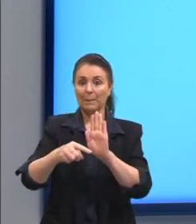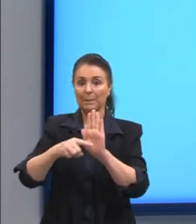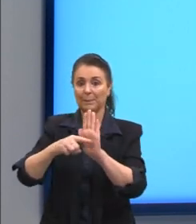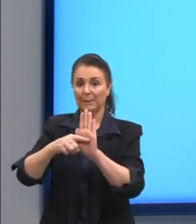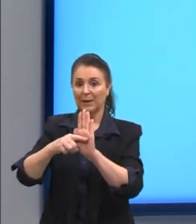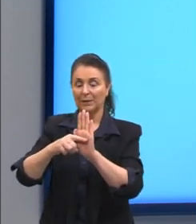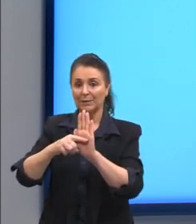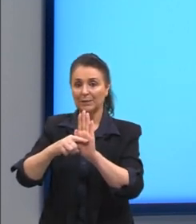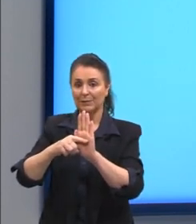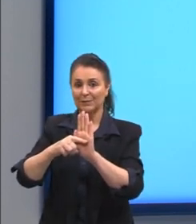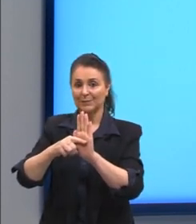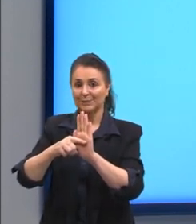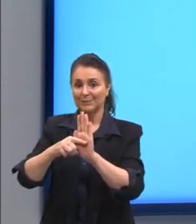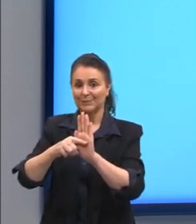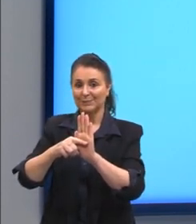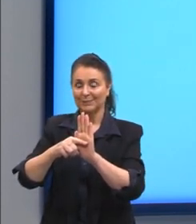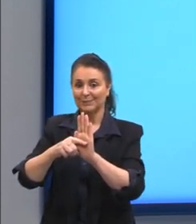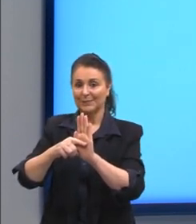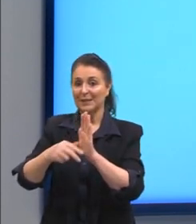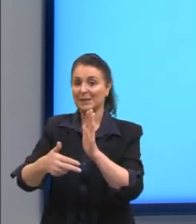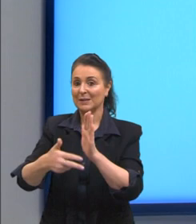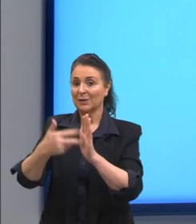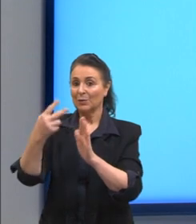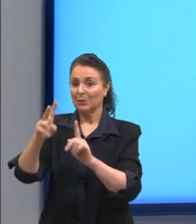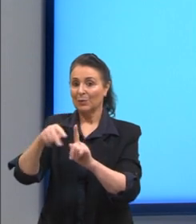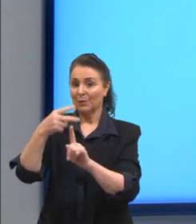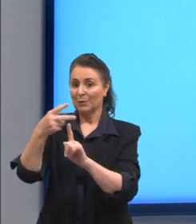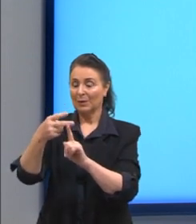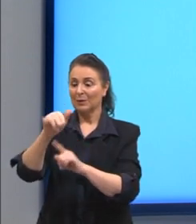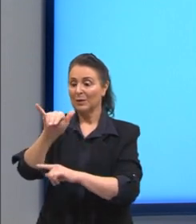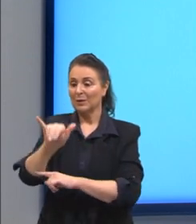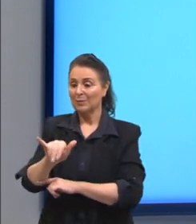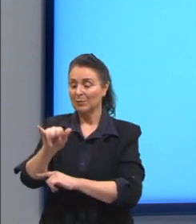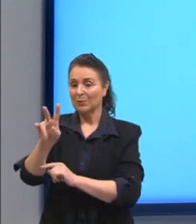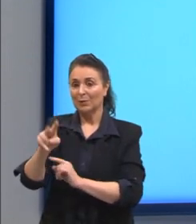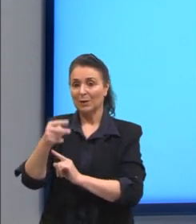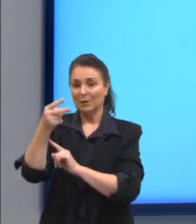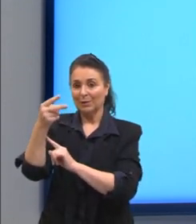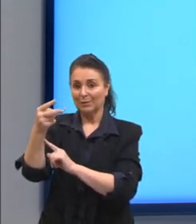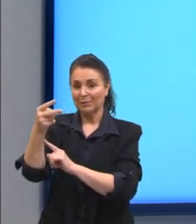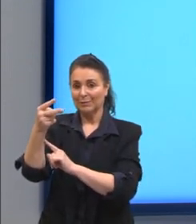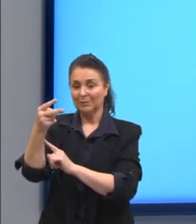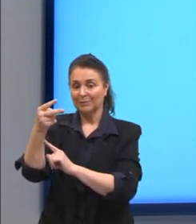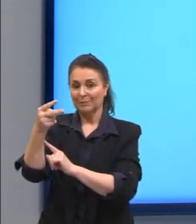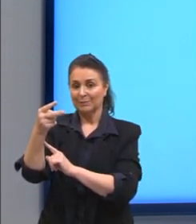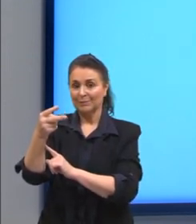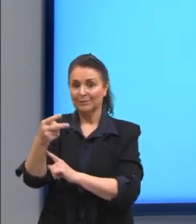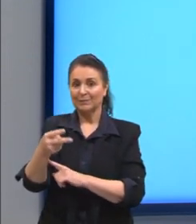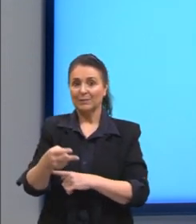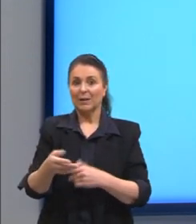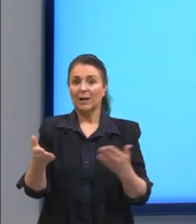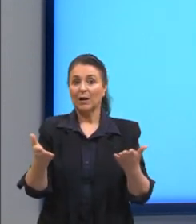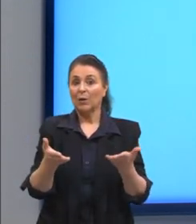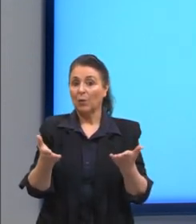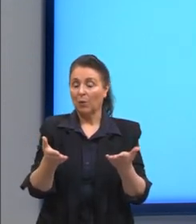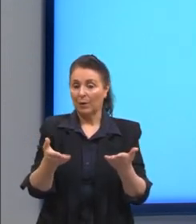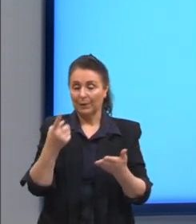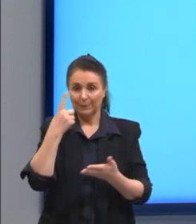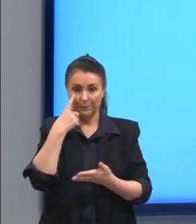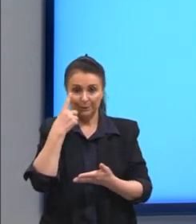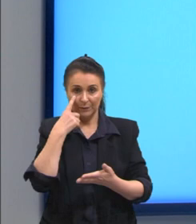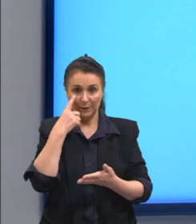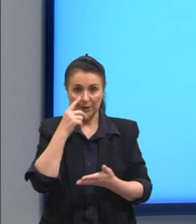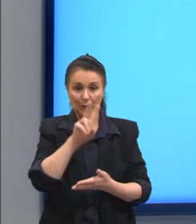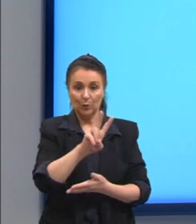segundo termo ao quadrado portanto y ao quadrado aqui quando for né? o